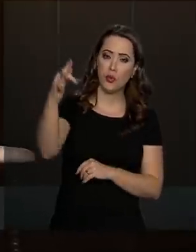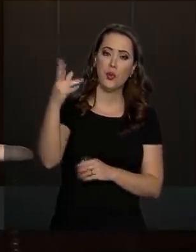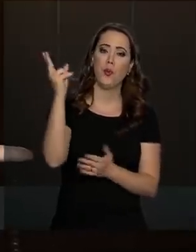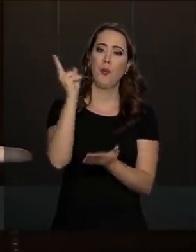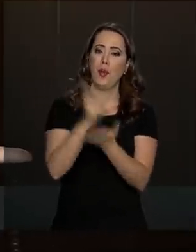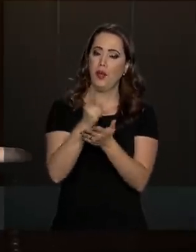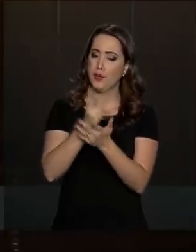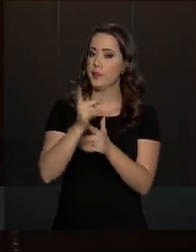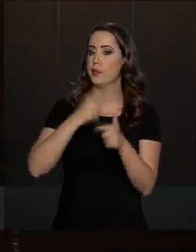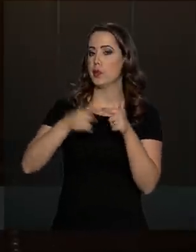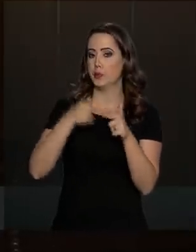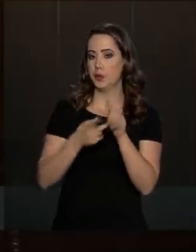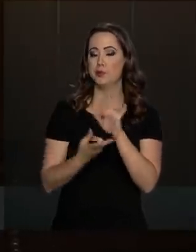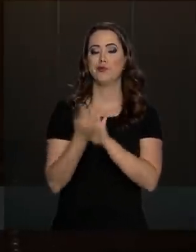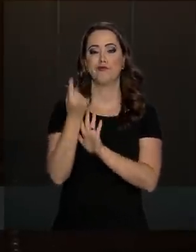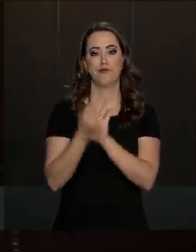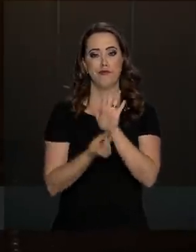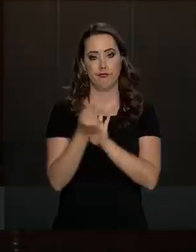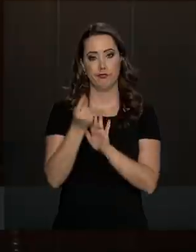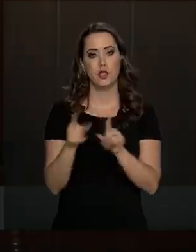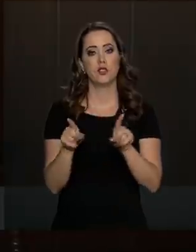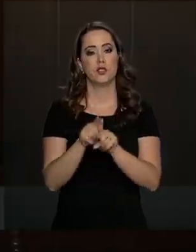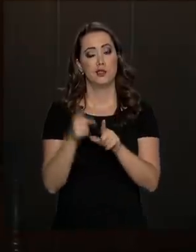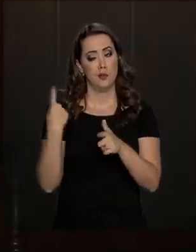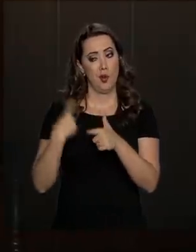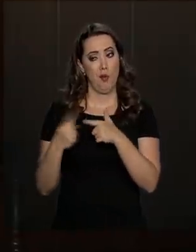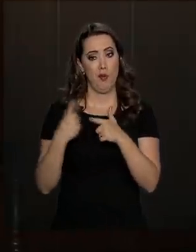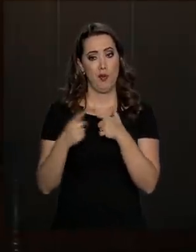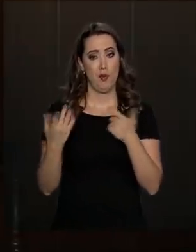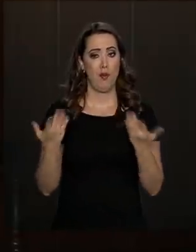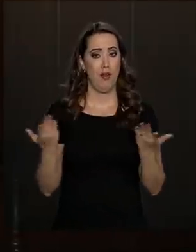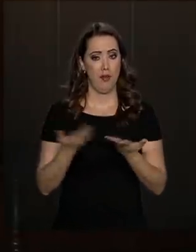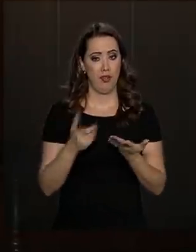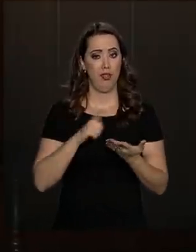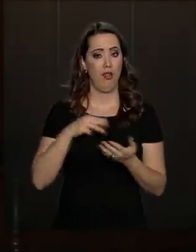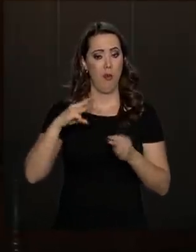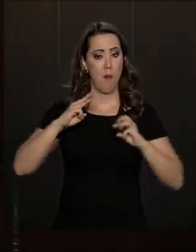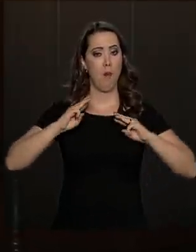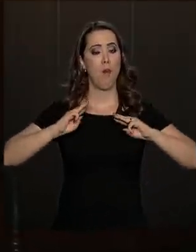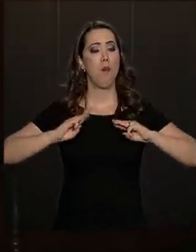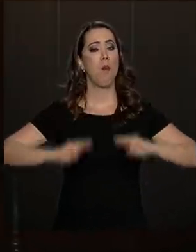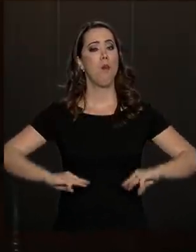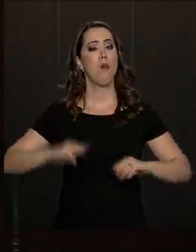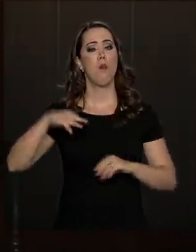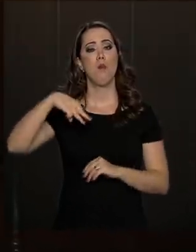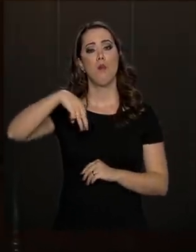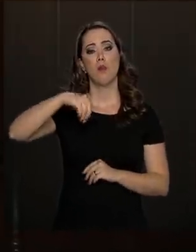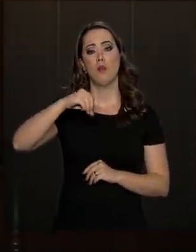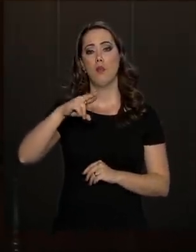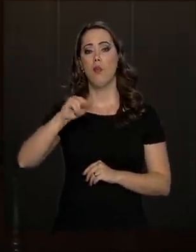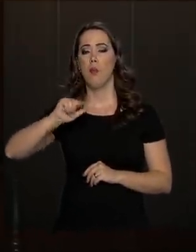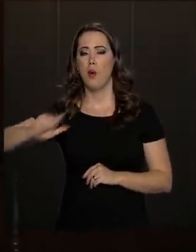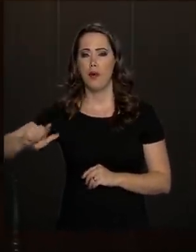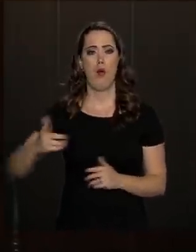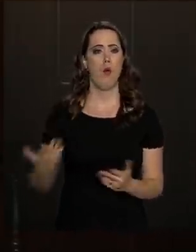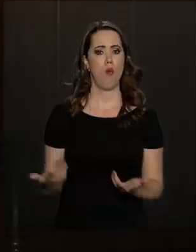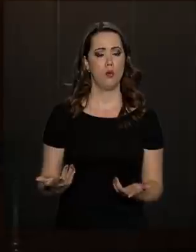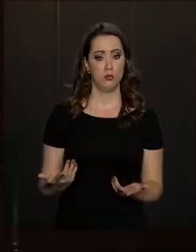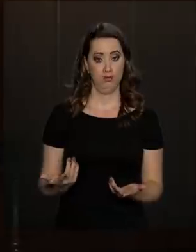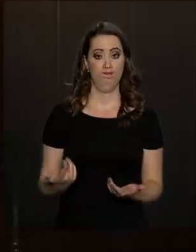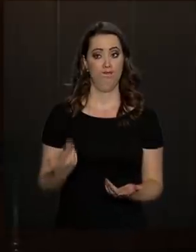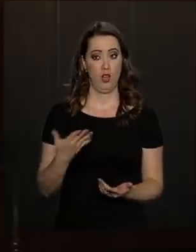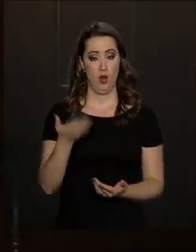financeira, além do problema moral. Então, o antigo regime tem o grande